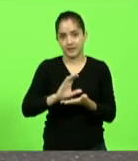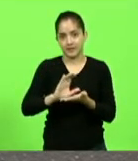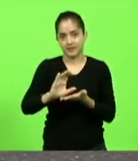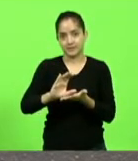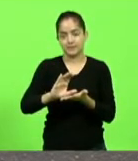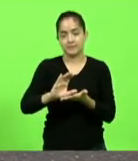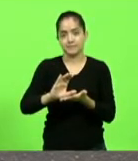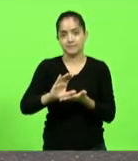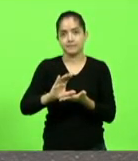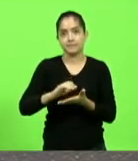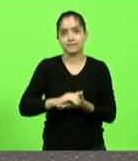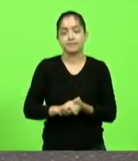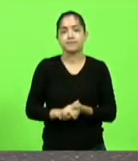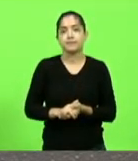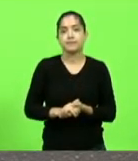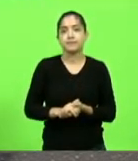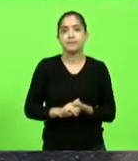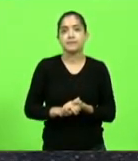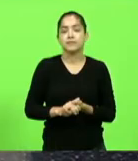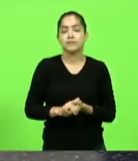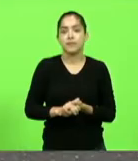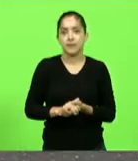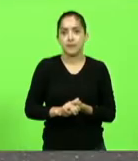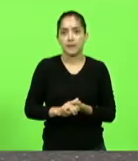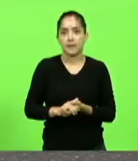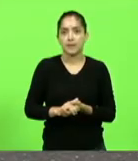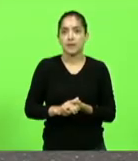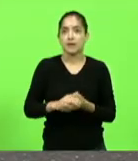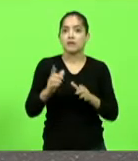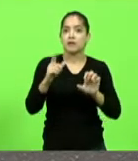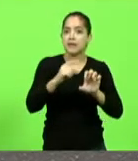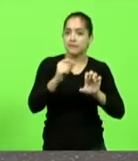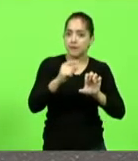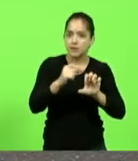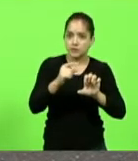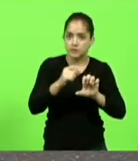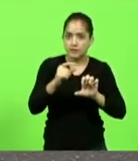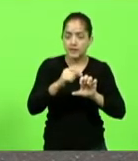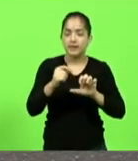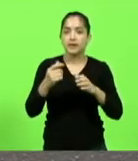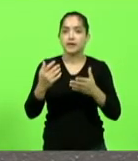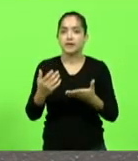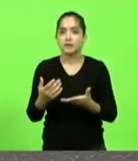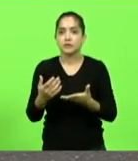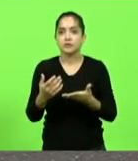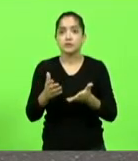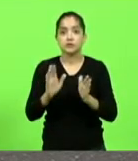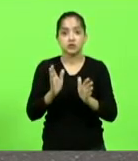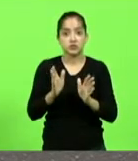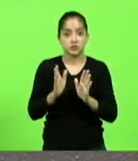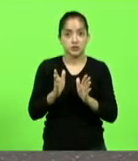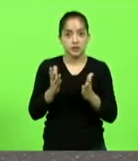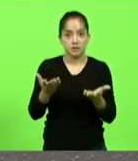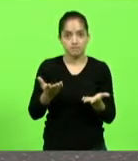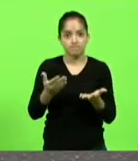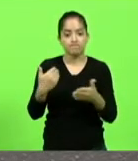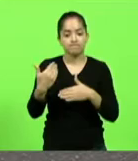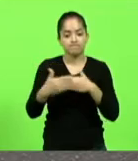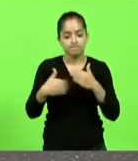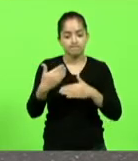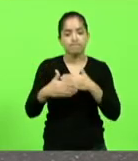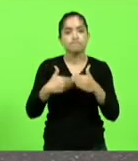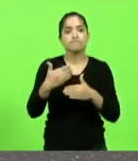de novos empreendimentos alguns inclusive já em operação